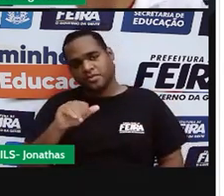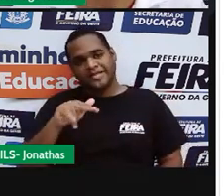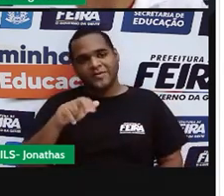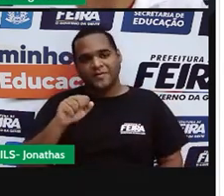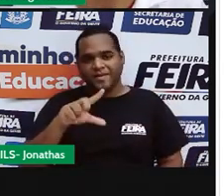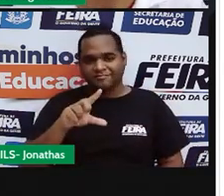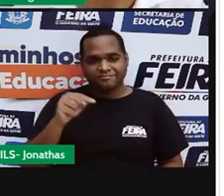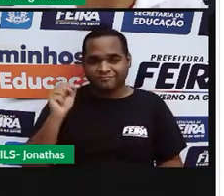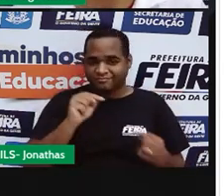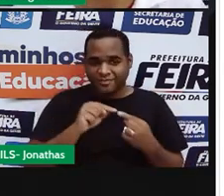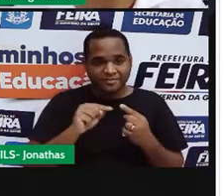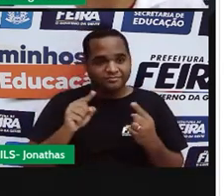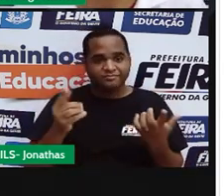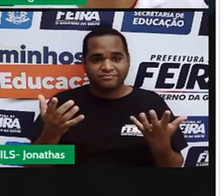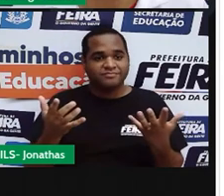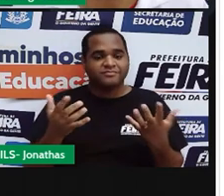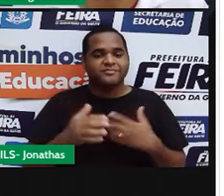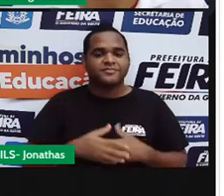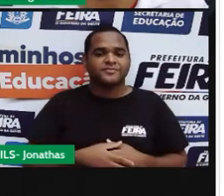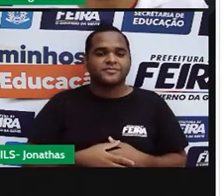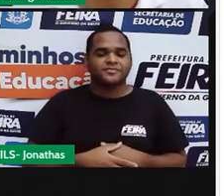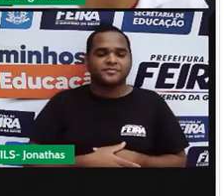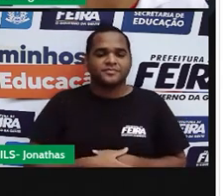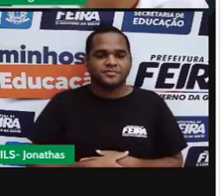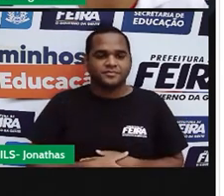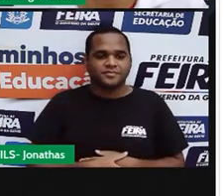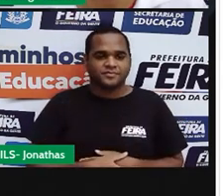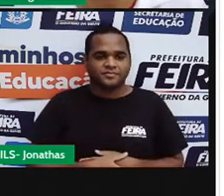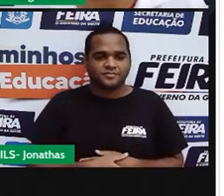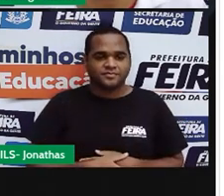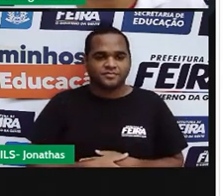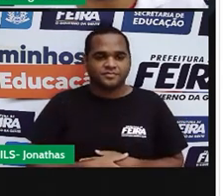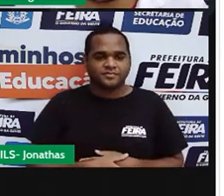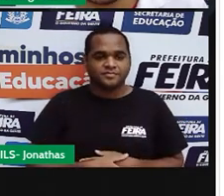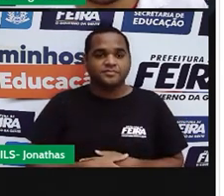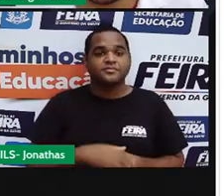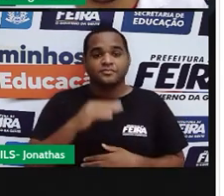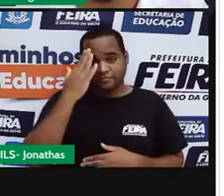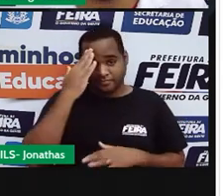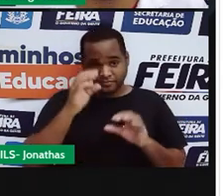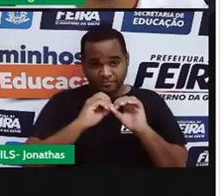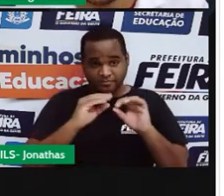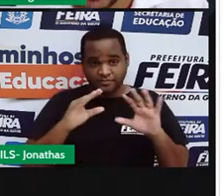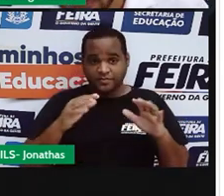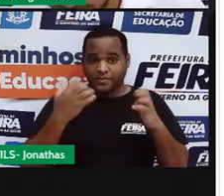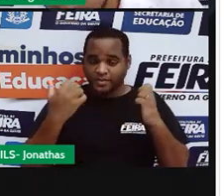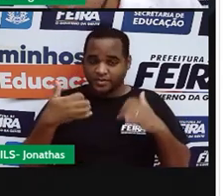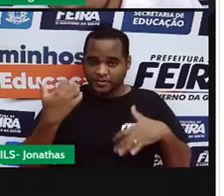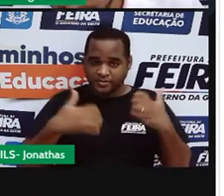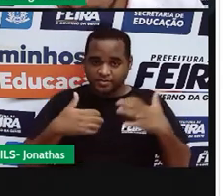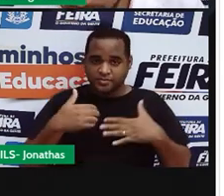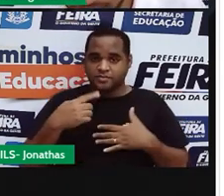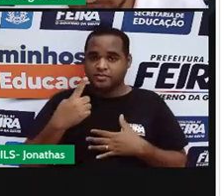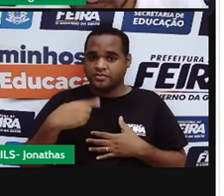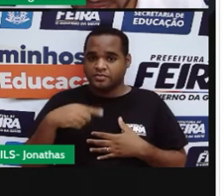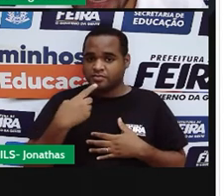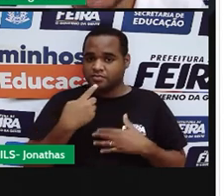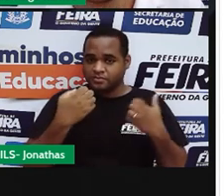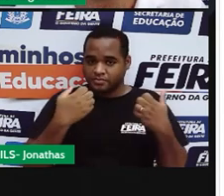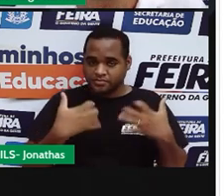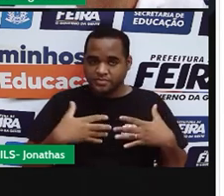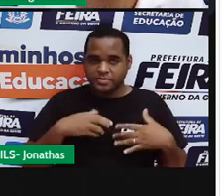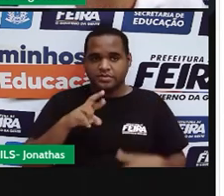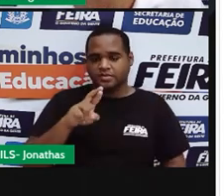bacana beleza bom é claro que a gente ainda vai falar mais coisas sobre números